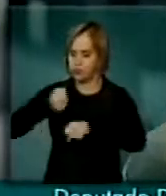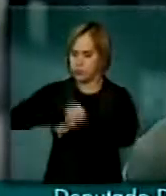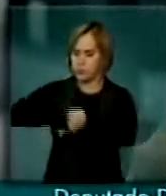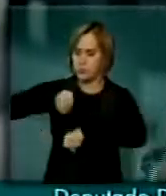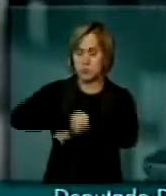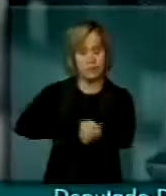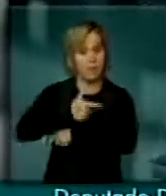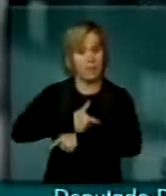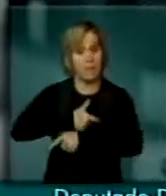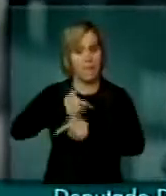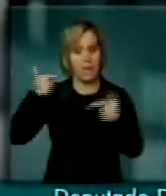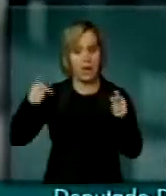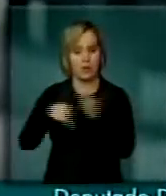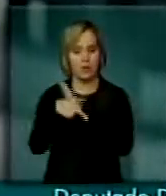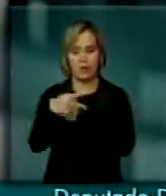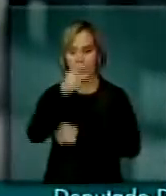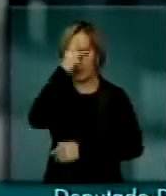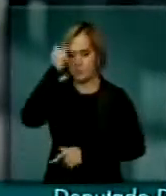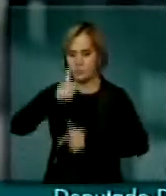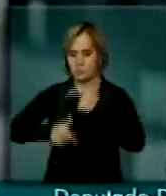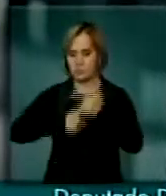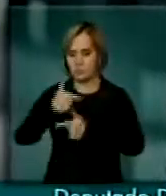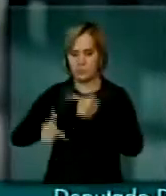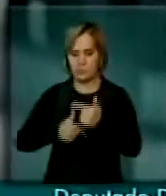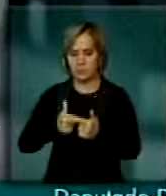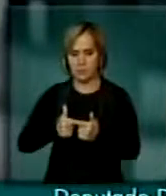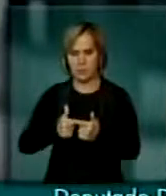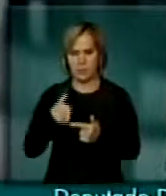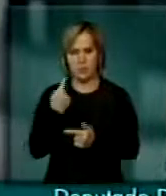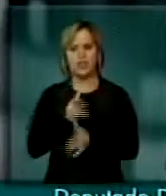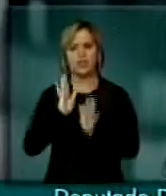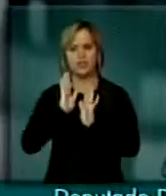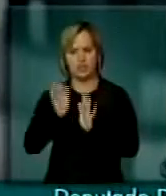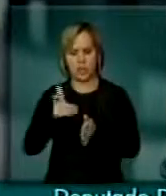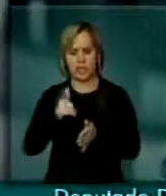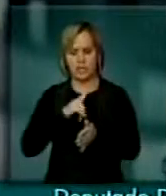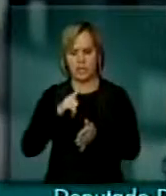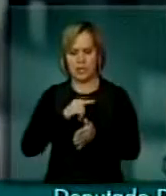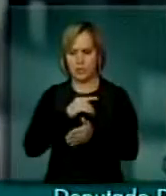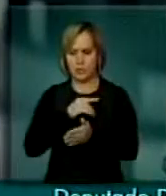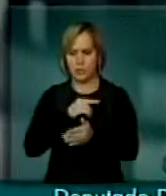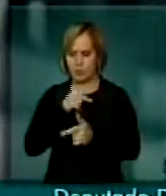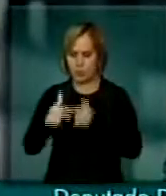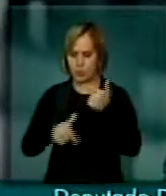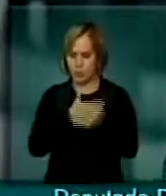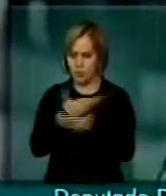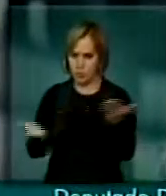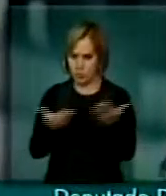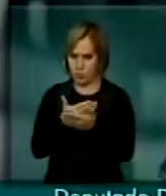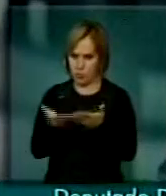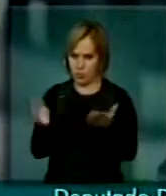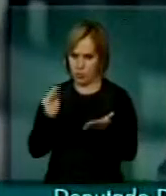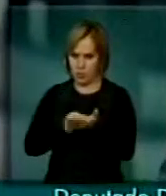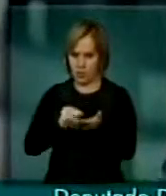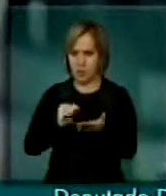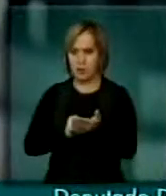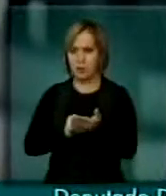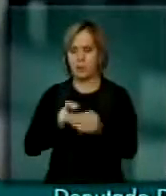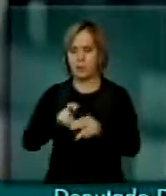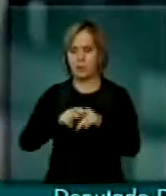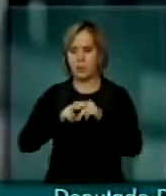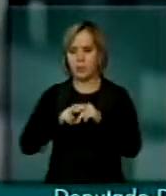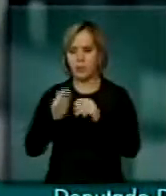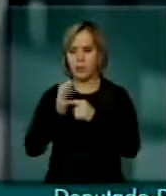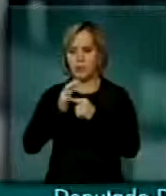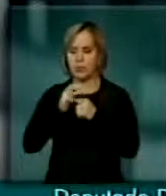empregado. Nós já temos o desemprego estrutural, o desemprego da máquina, da